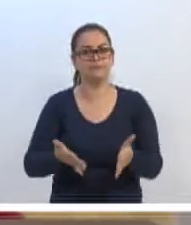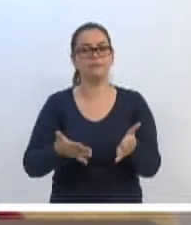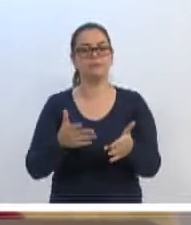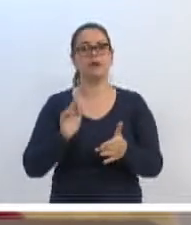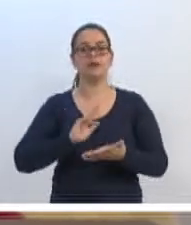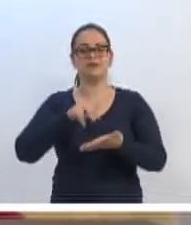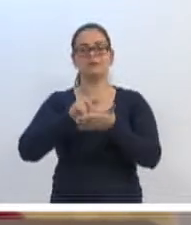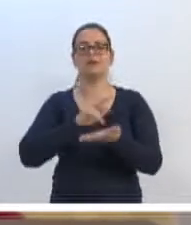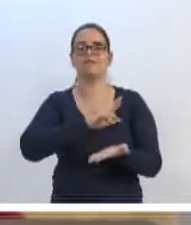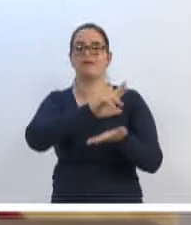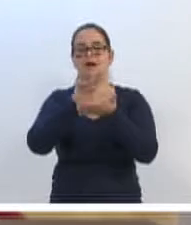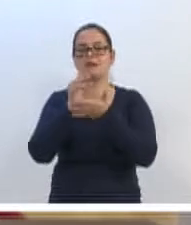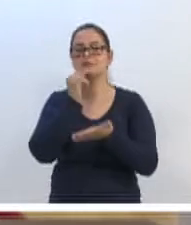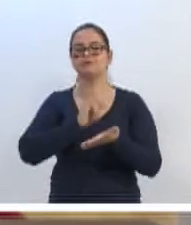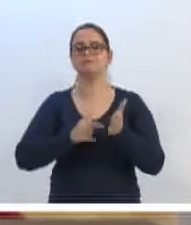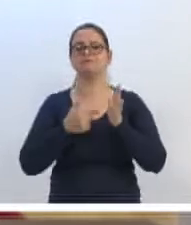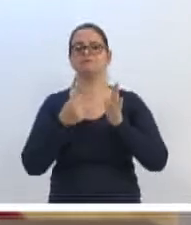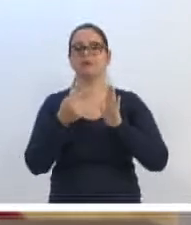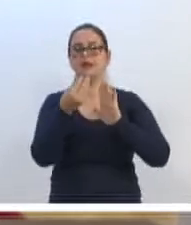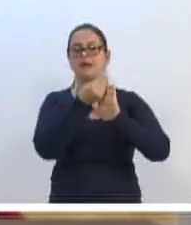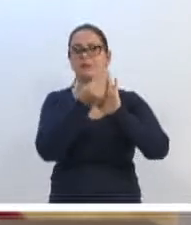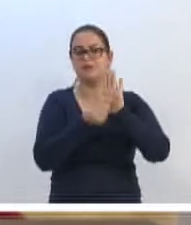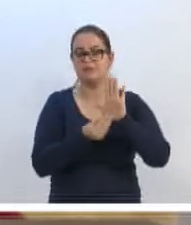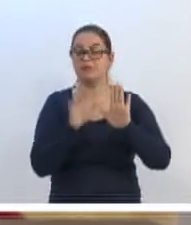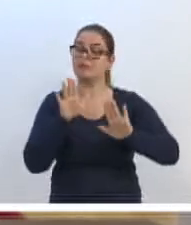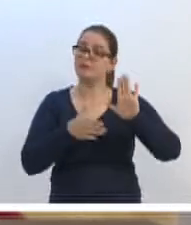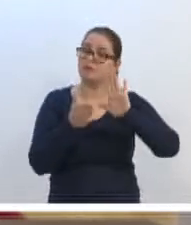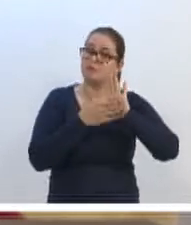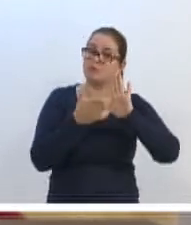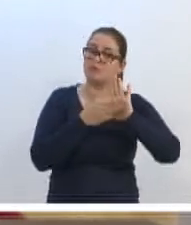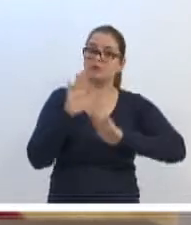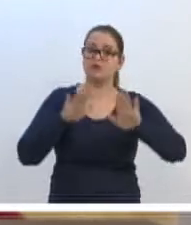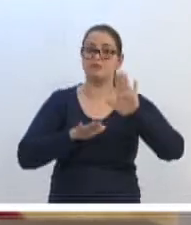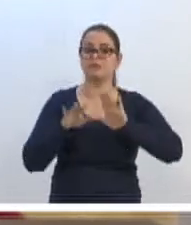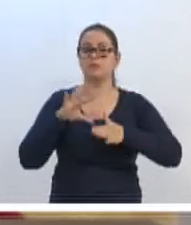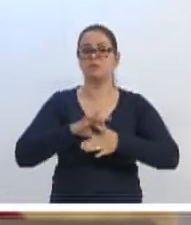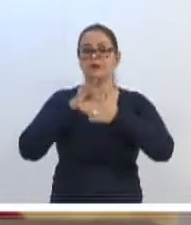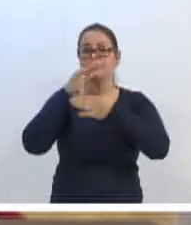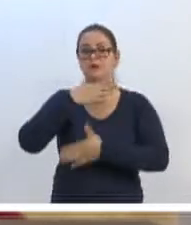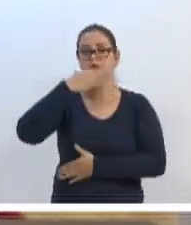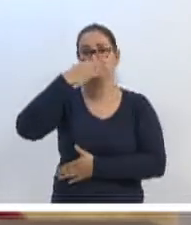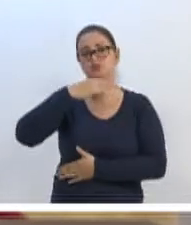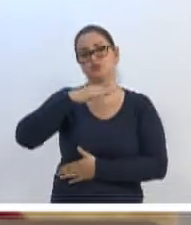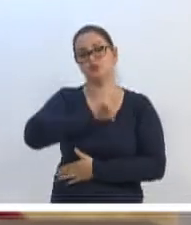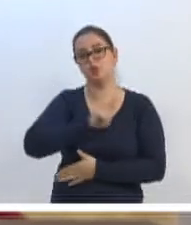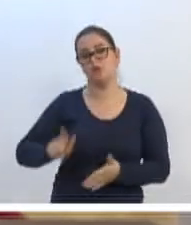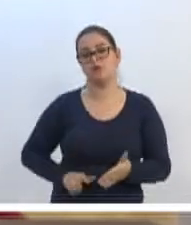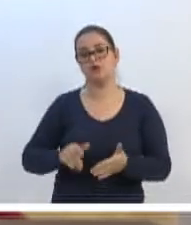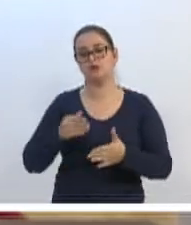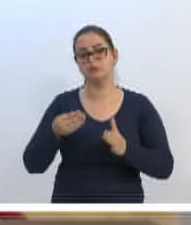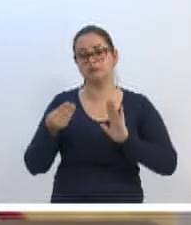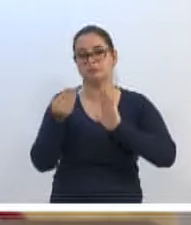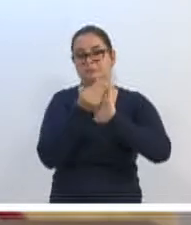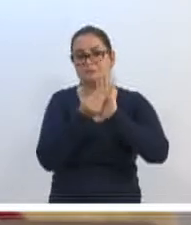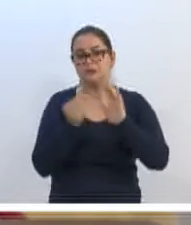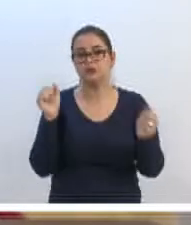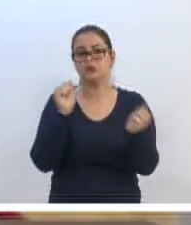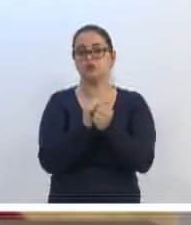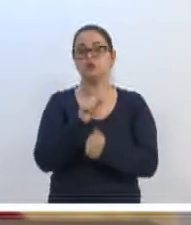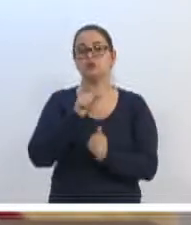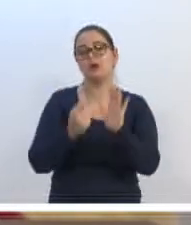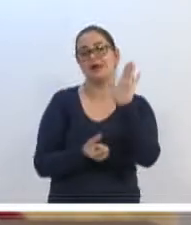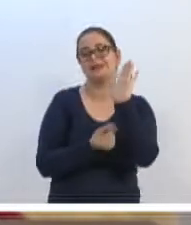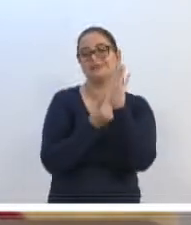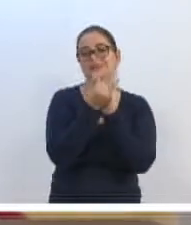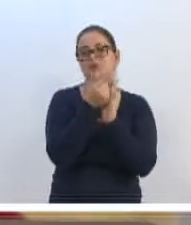tem vários encaminhamentos. Está aí a proposta, quem sabe a gente possa, através do líder do governo, fazer esse encaminhamento conjunto, uma licitação, nós